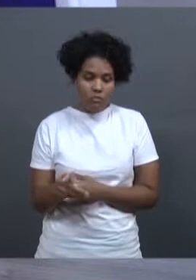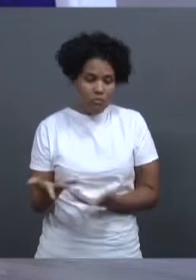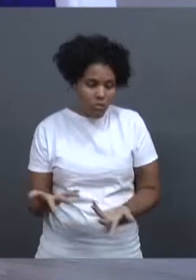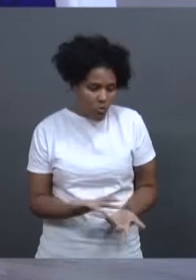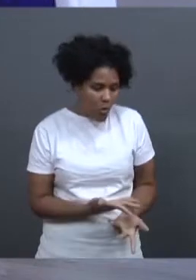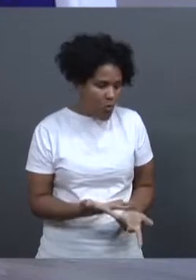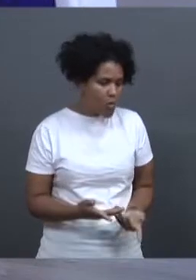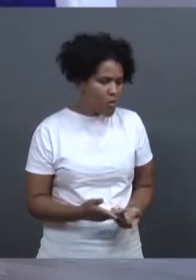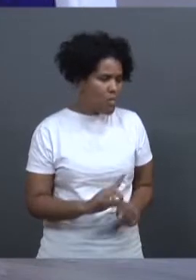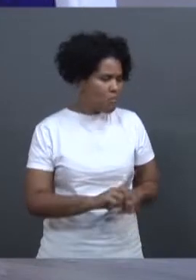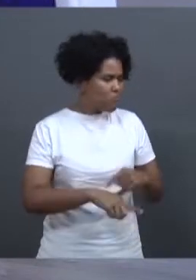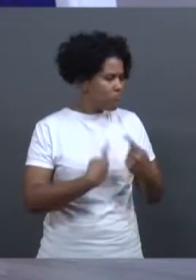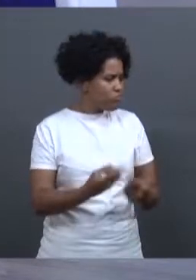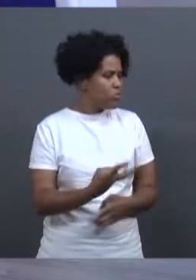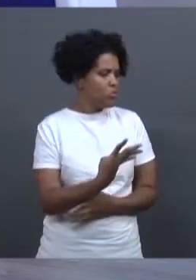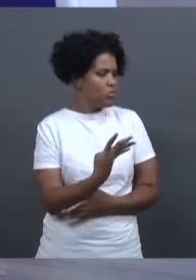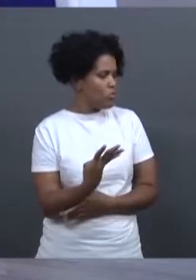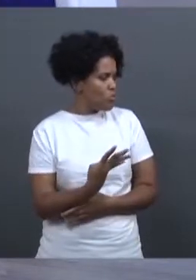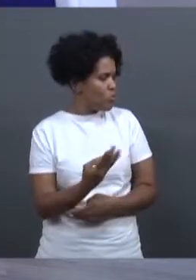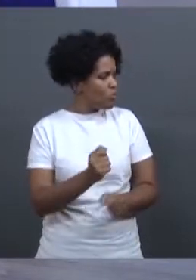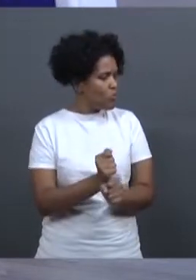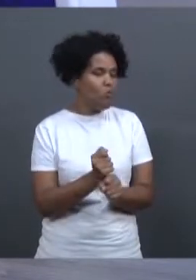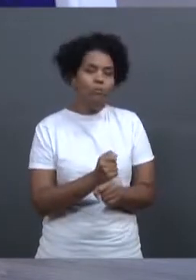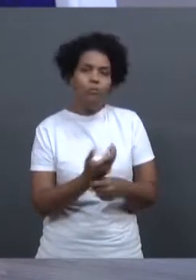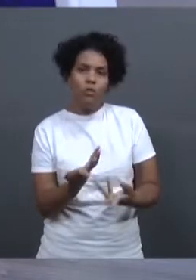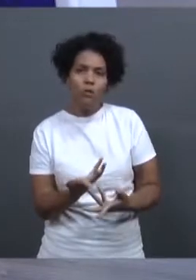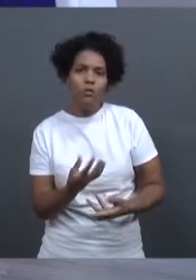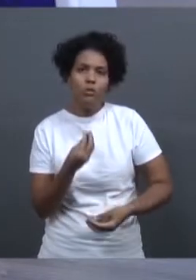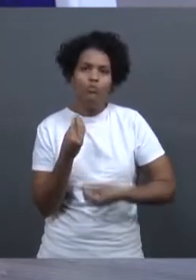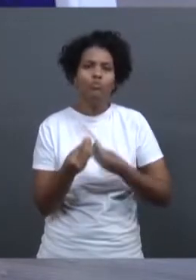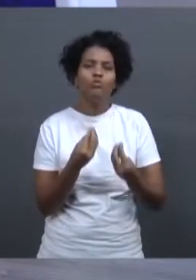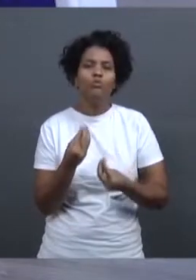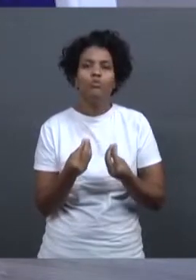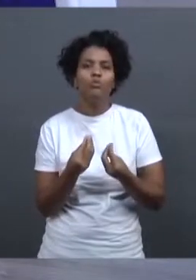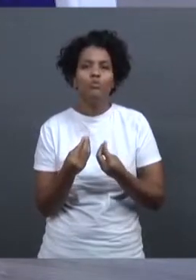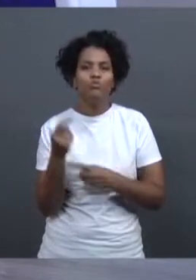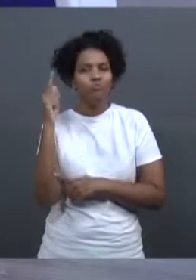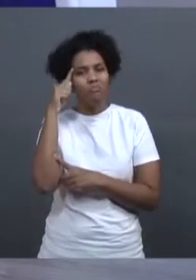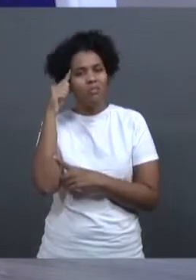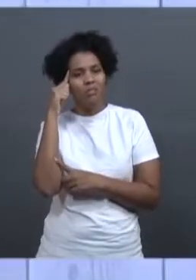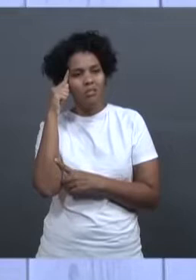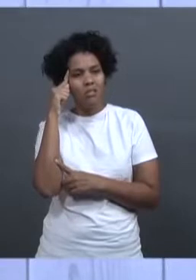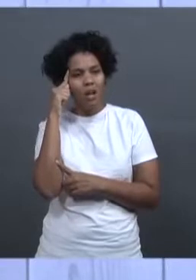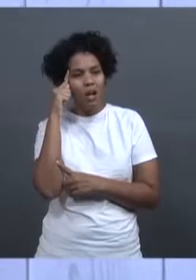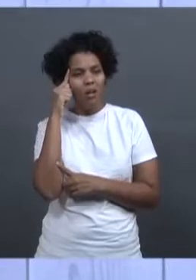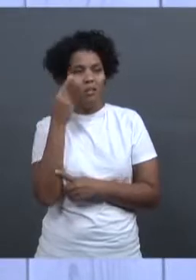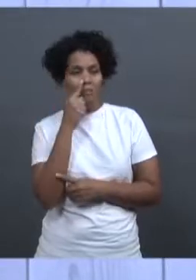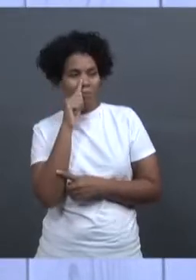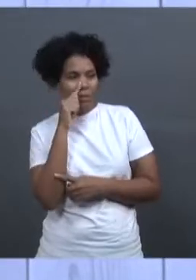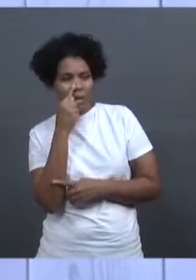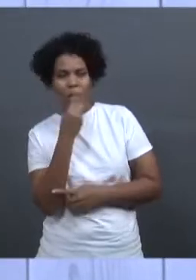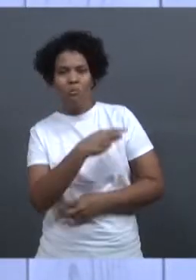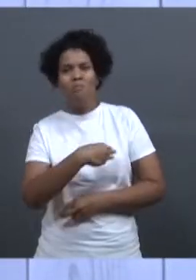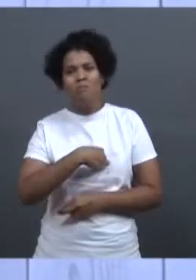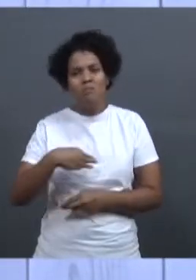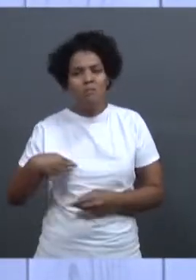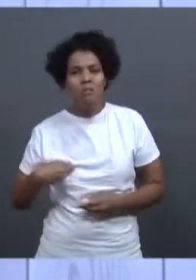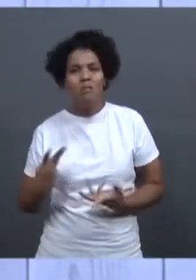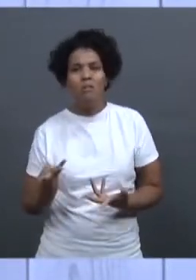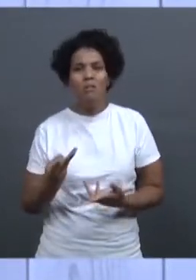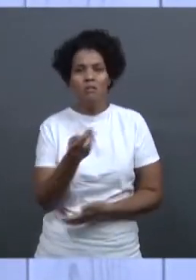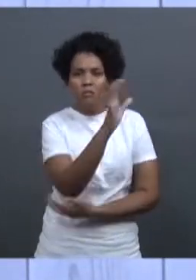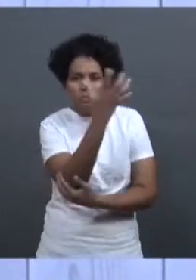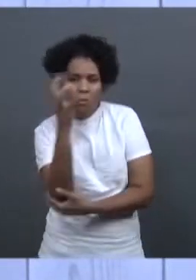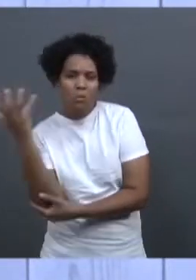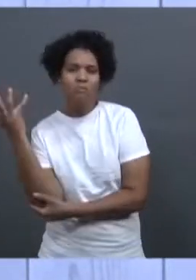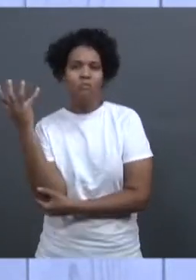gente mensurar o tamanho desse impacto socioambiental do desastre como Mariana? É, o impacto ambiental foi um